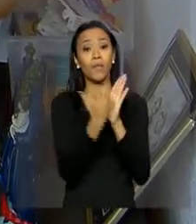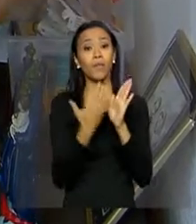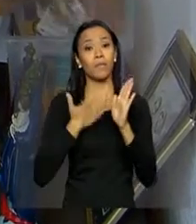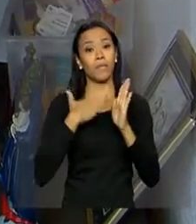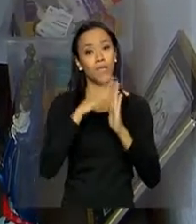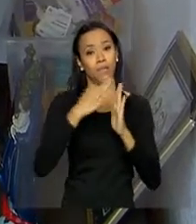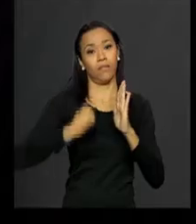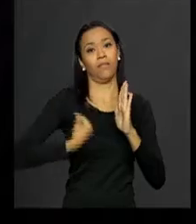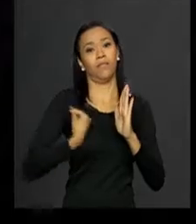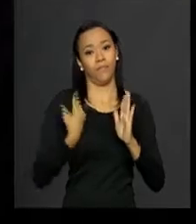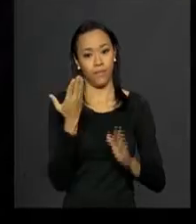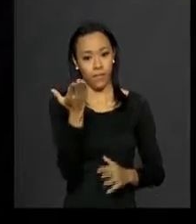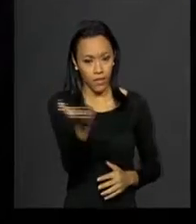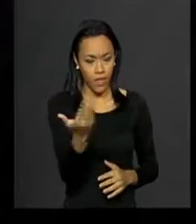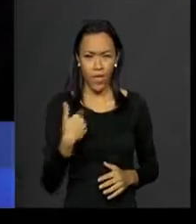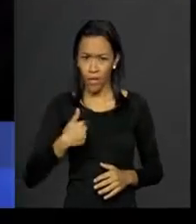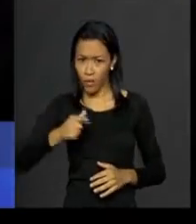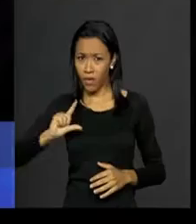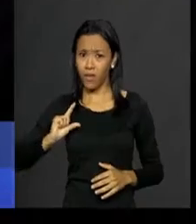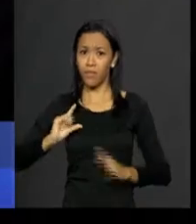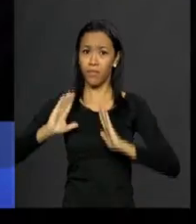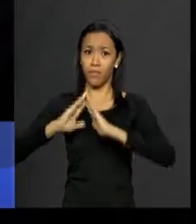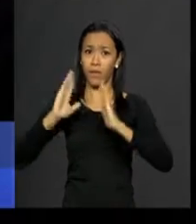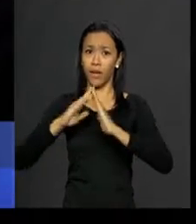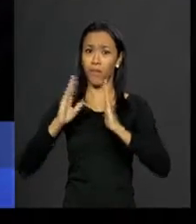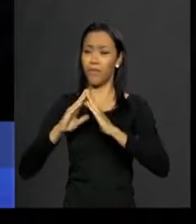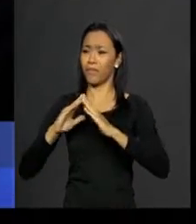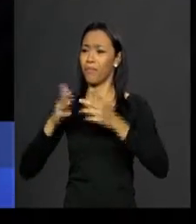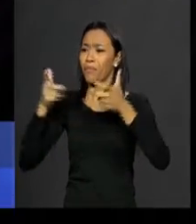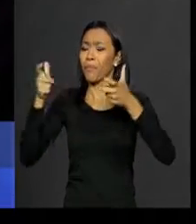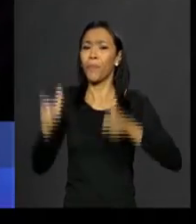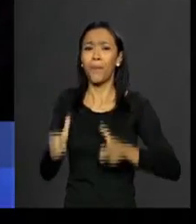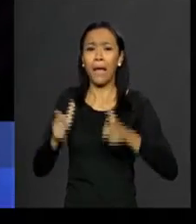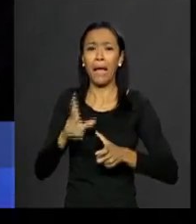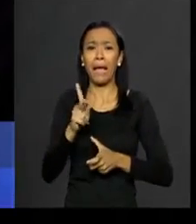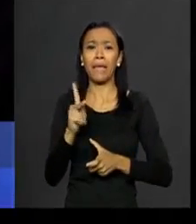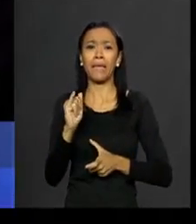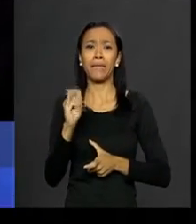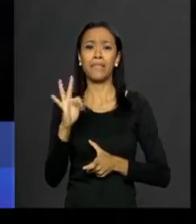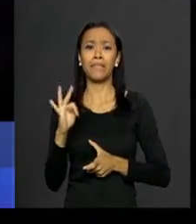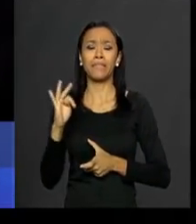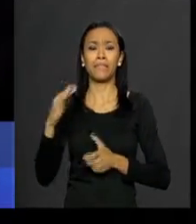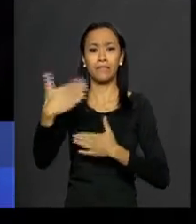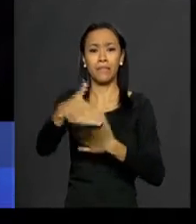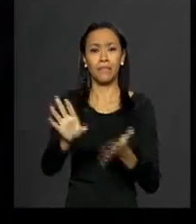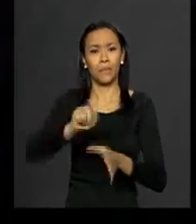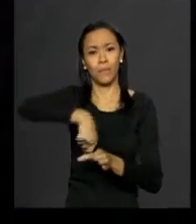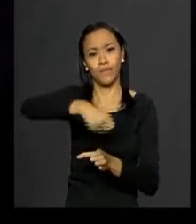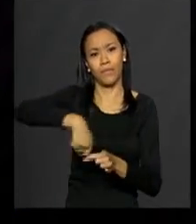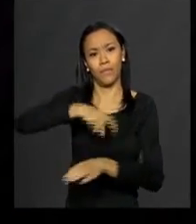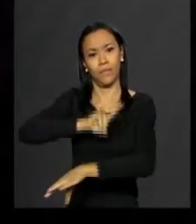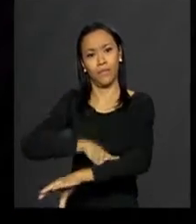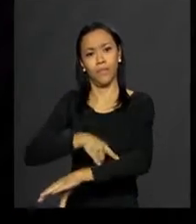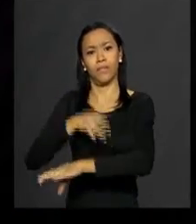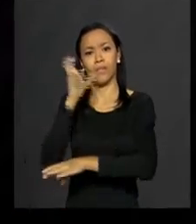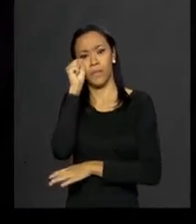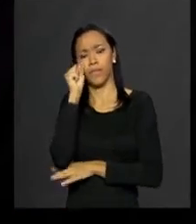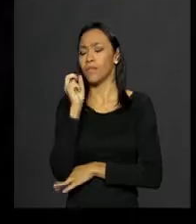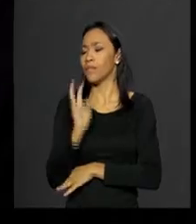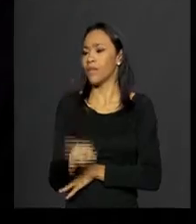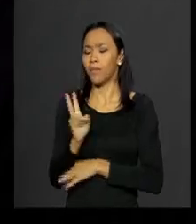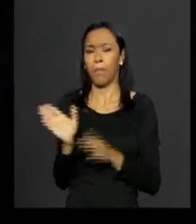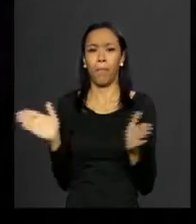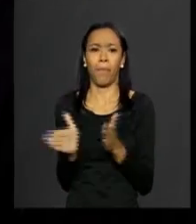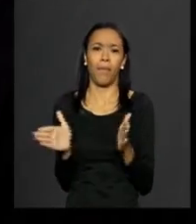Casa Minha Vida. Eu morava numa kitnet com quarto, sala, cozinha e banheiro. Sempre foi assim